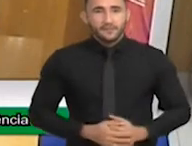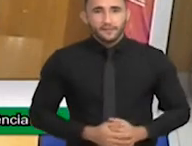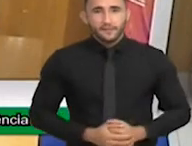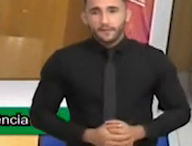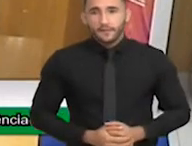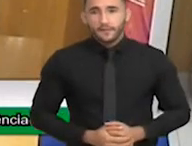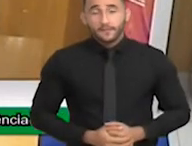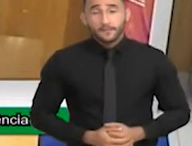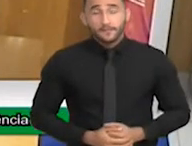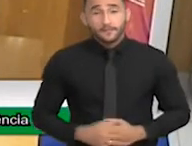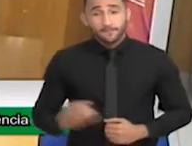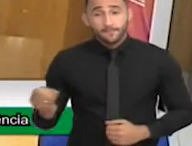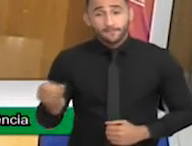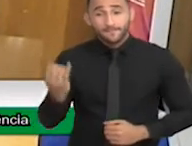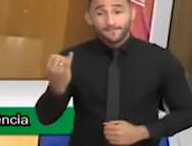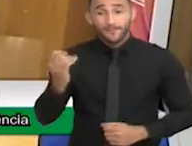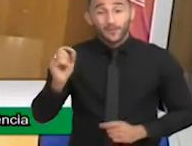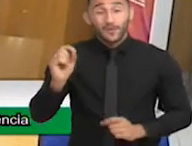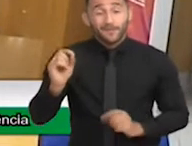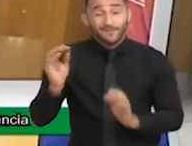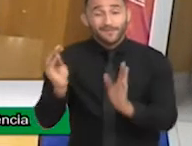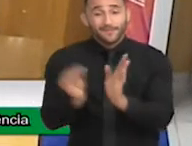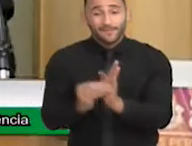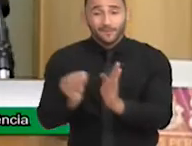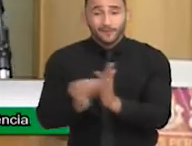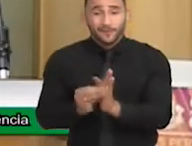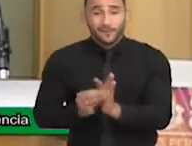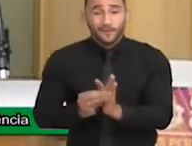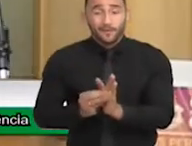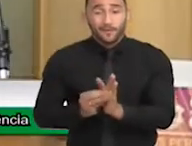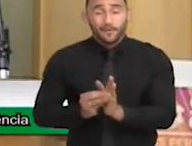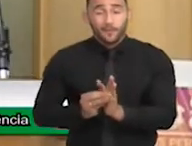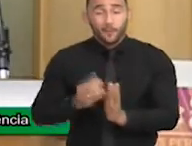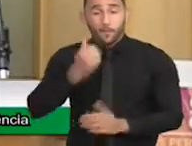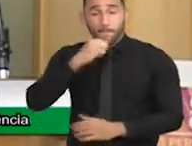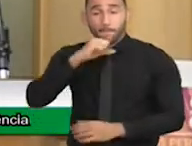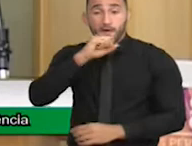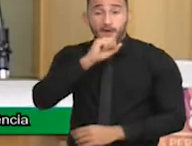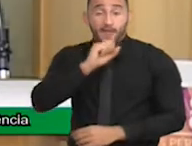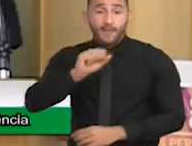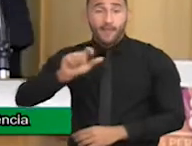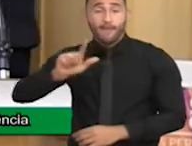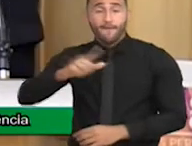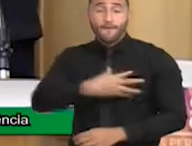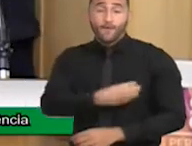O mais importante faltou. Sou mãe do Léo, uma criança com síndrome de Down.